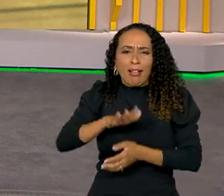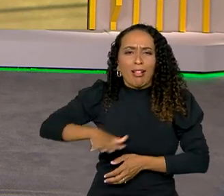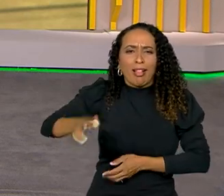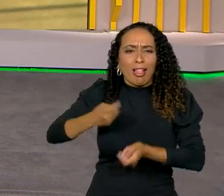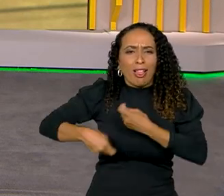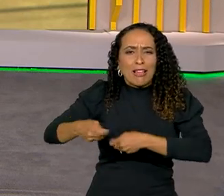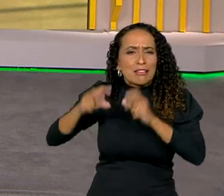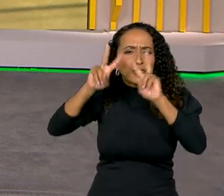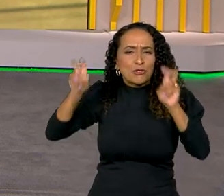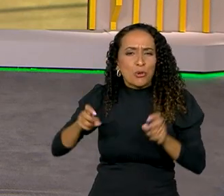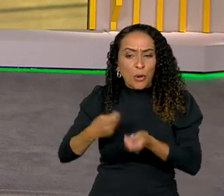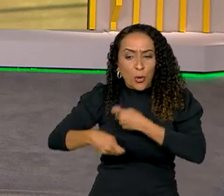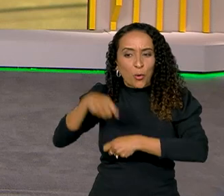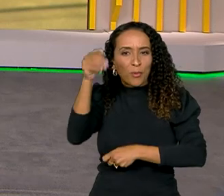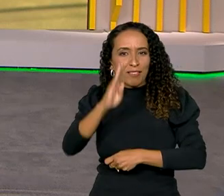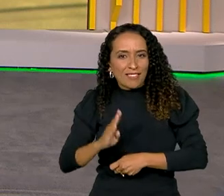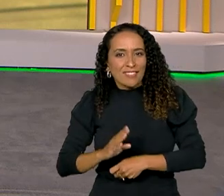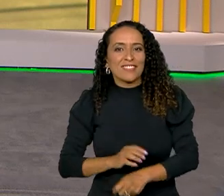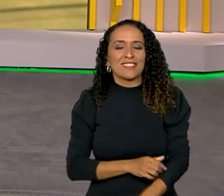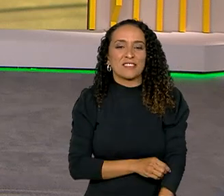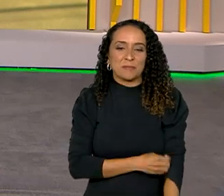dizendo aí sobre a economia do país?